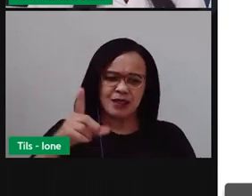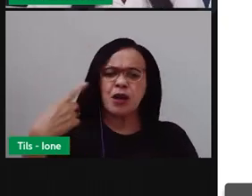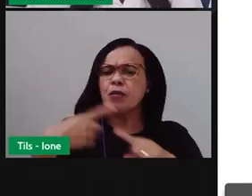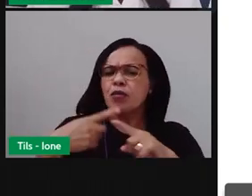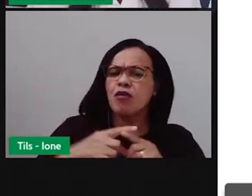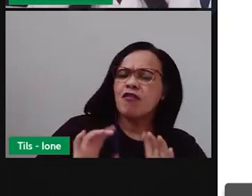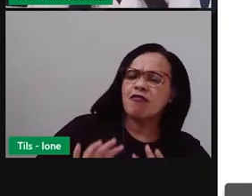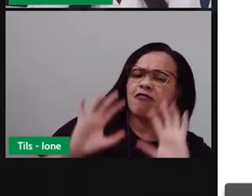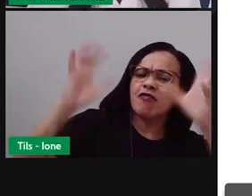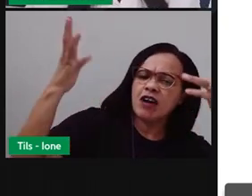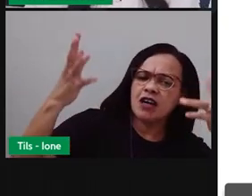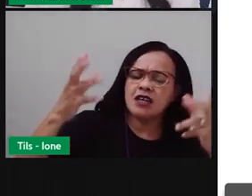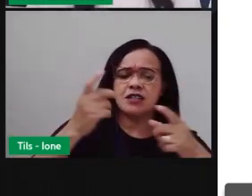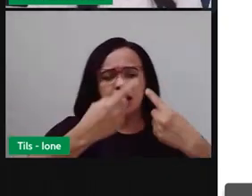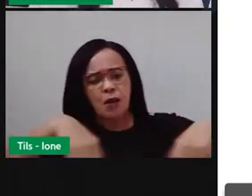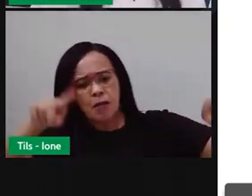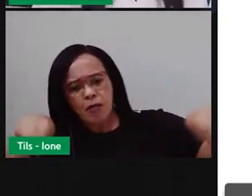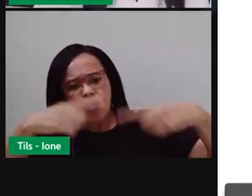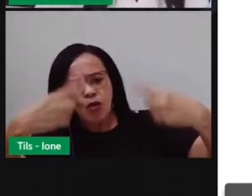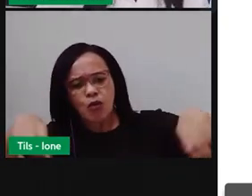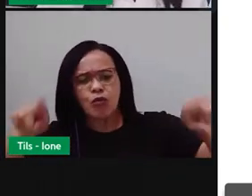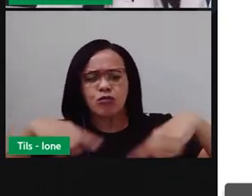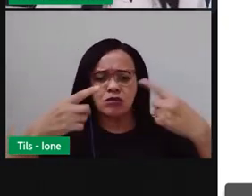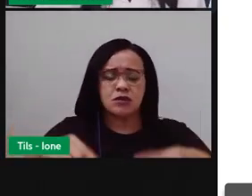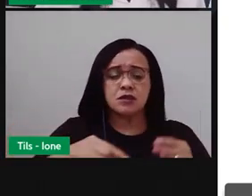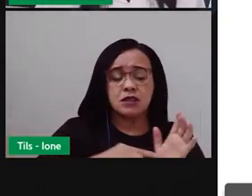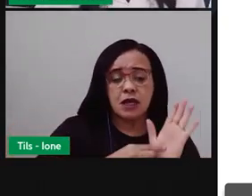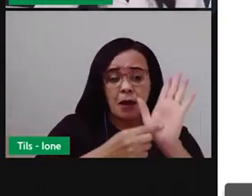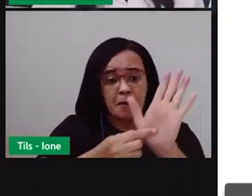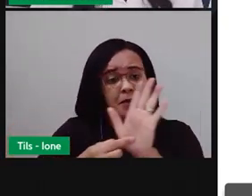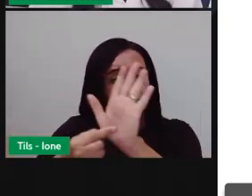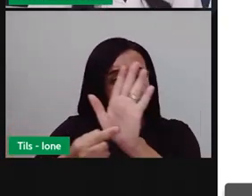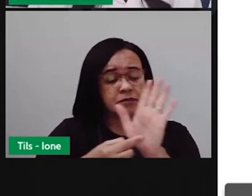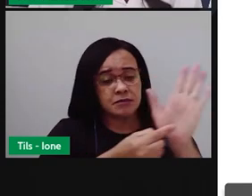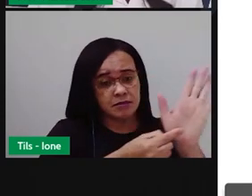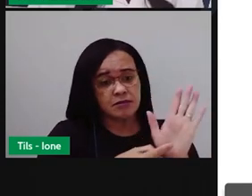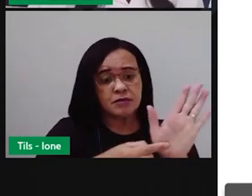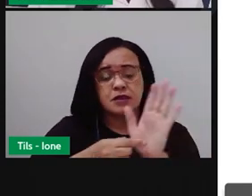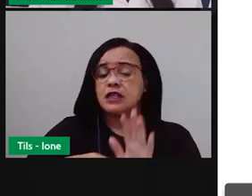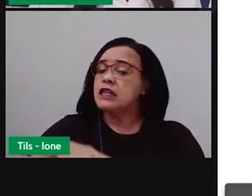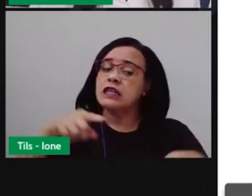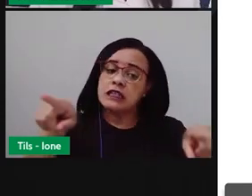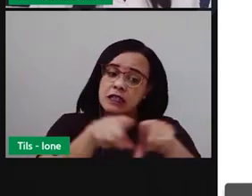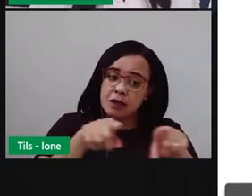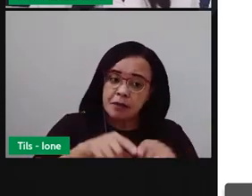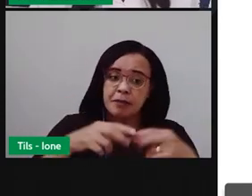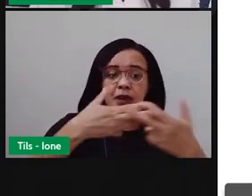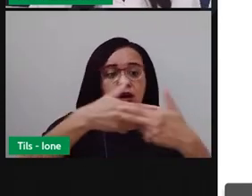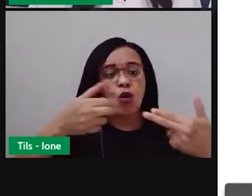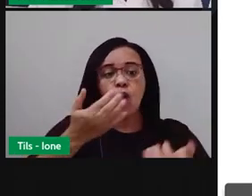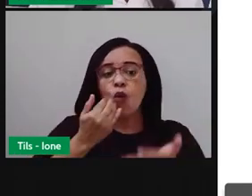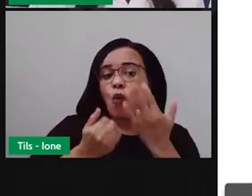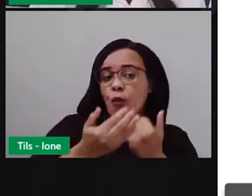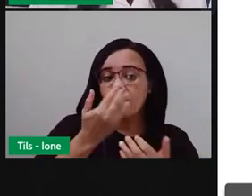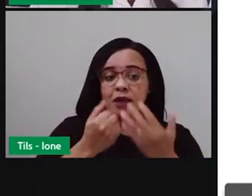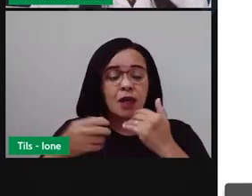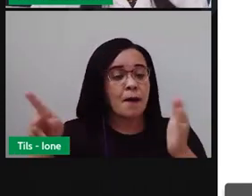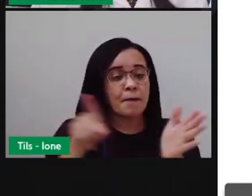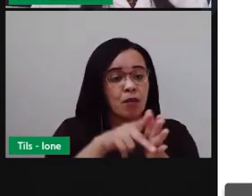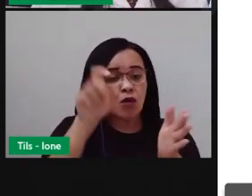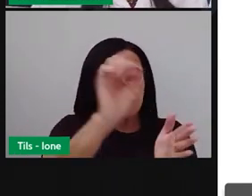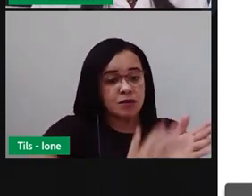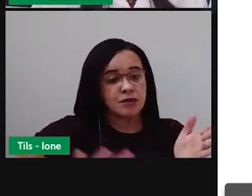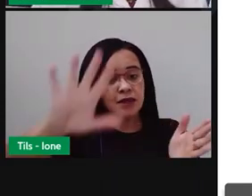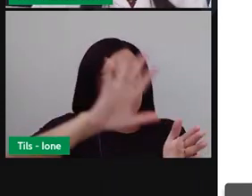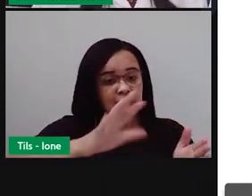por música caipira, apresentações de quadrilhas, comidas e bebidas chicas, além de